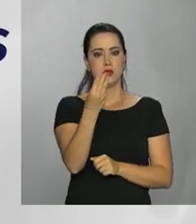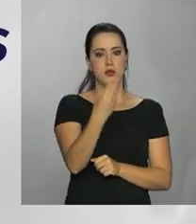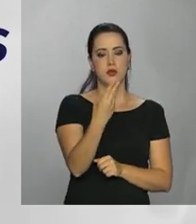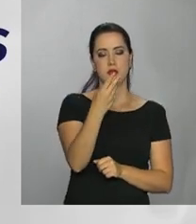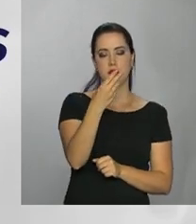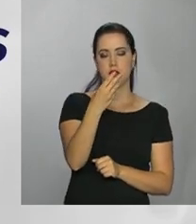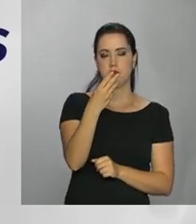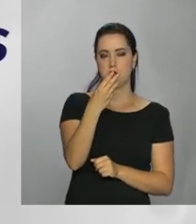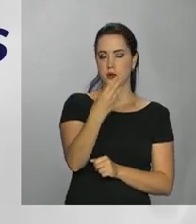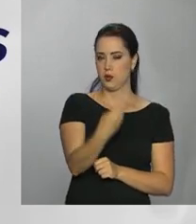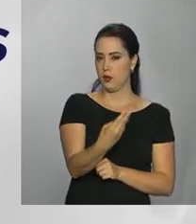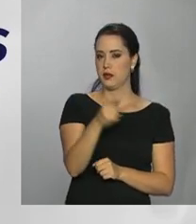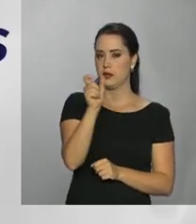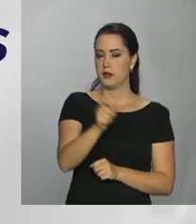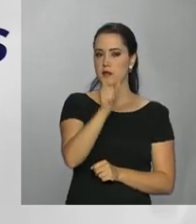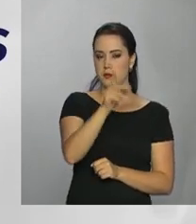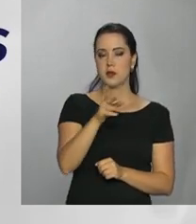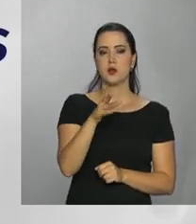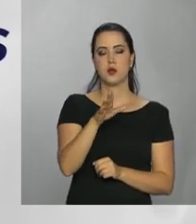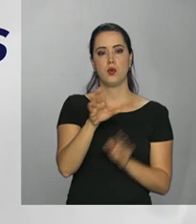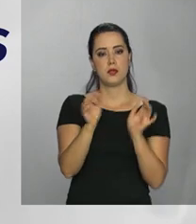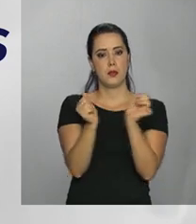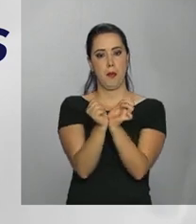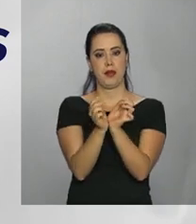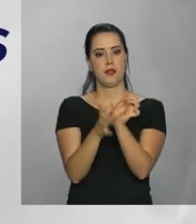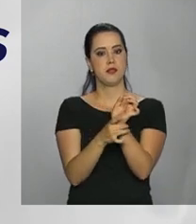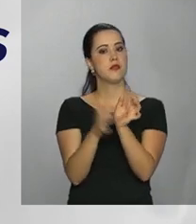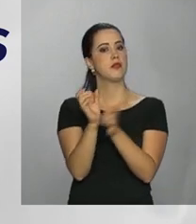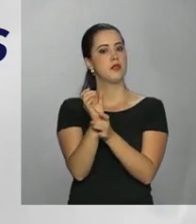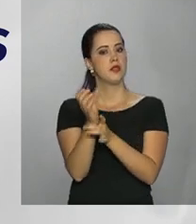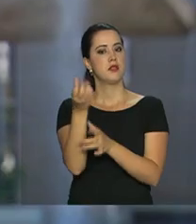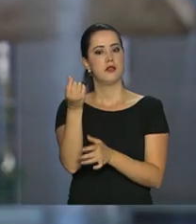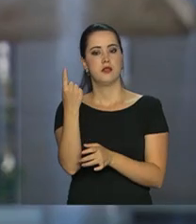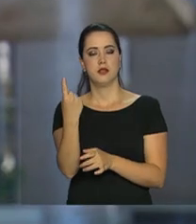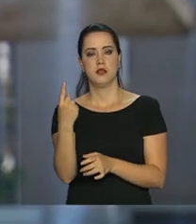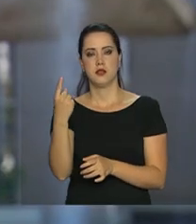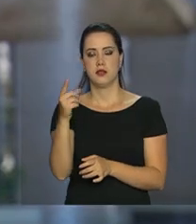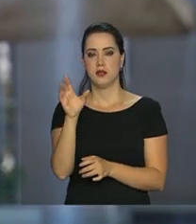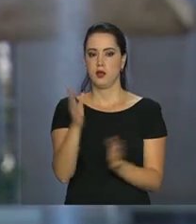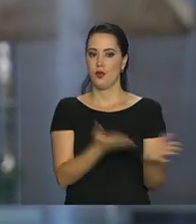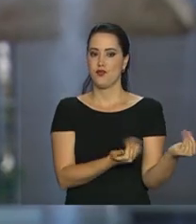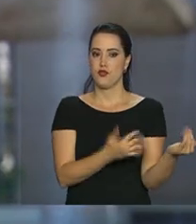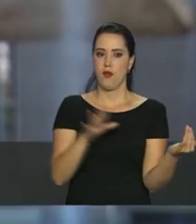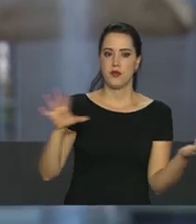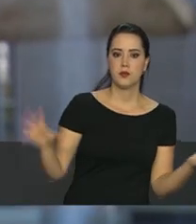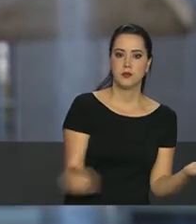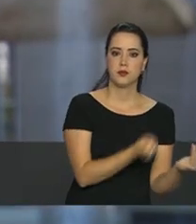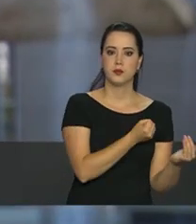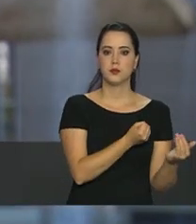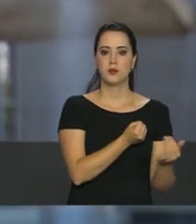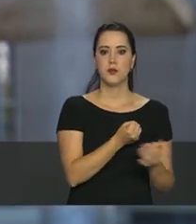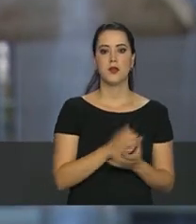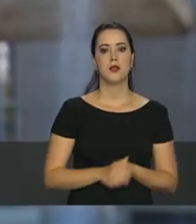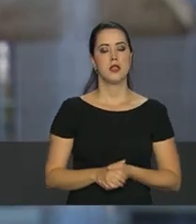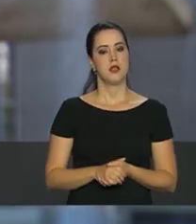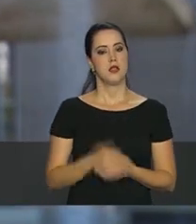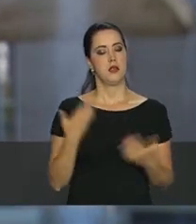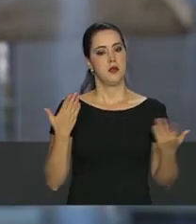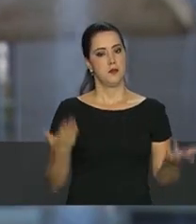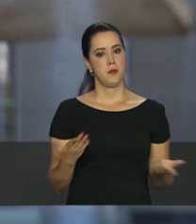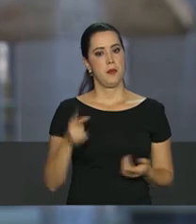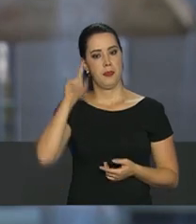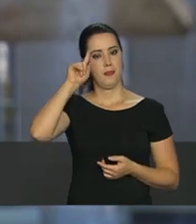pessoas foram presas e 61 adolescentes foram apreendidos. Os mandados de prisão foram contra autores de